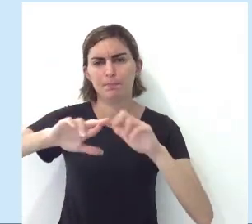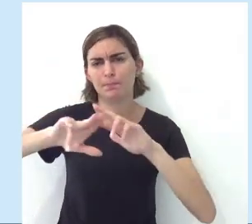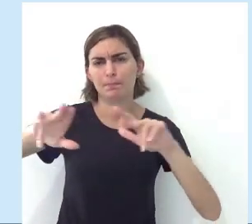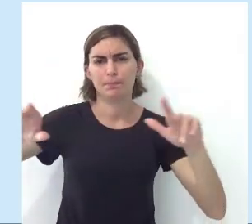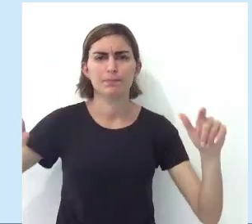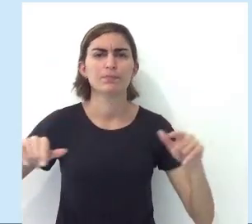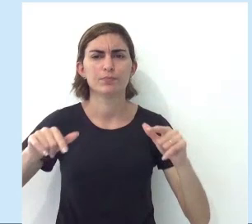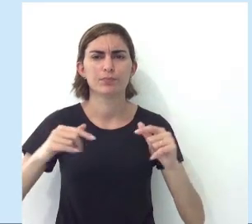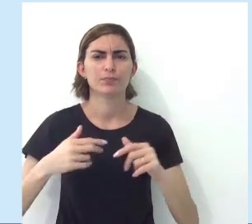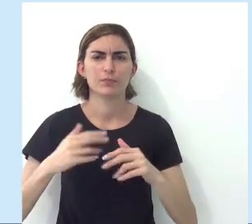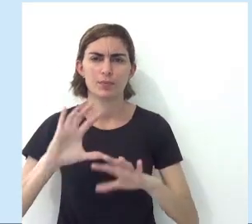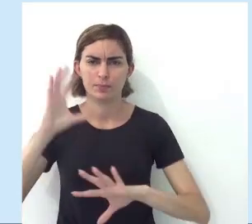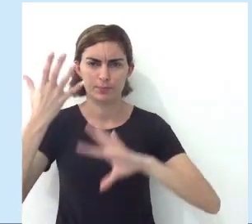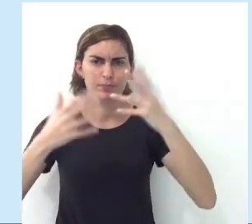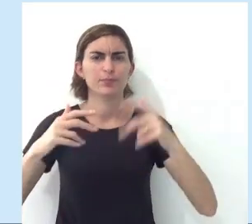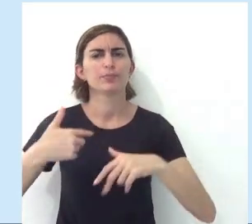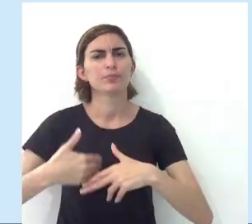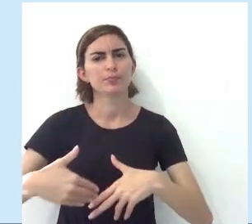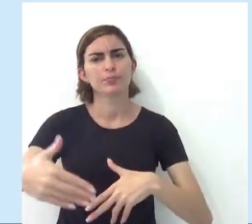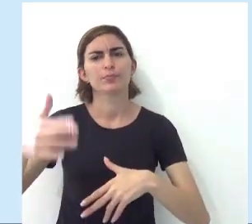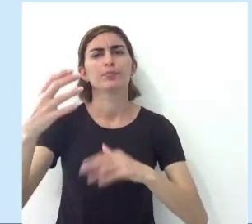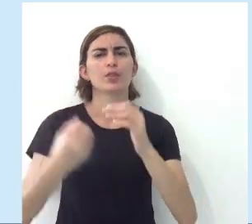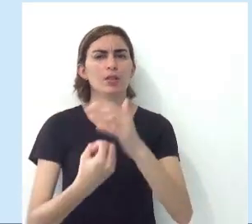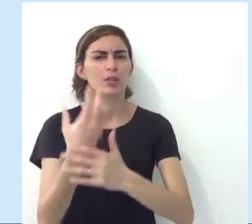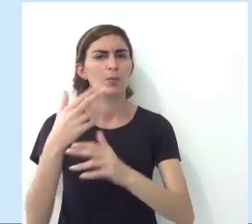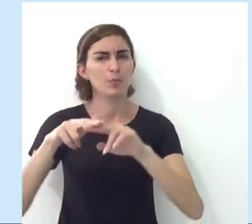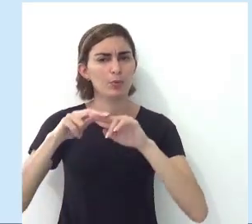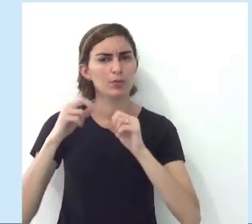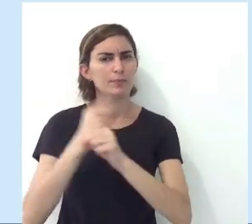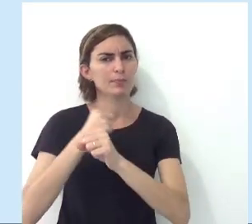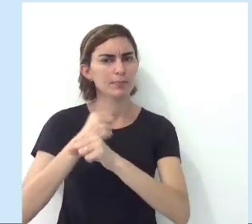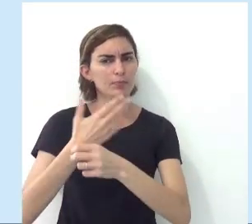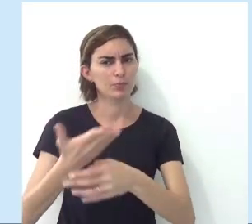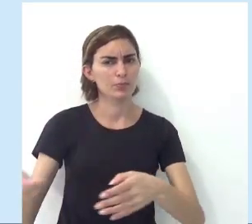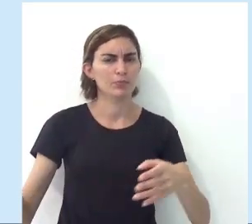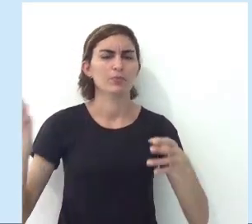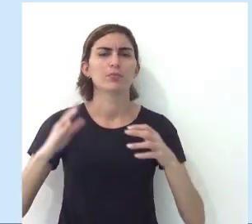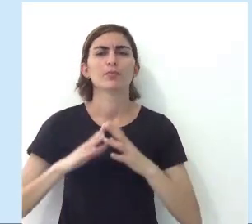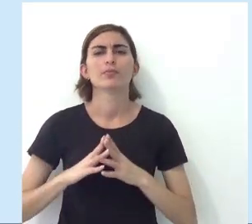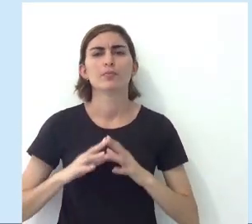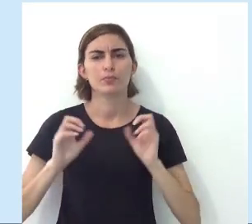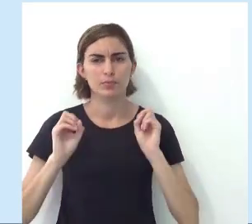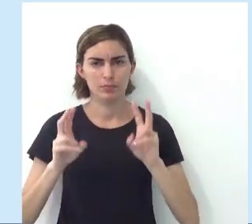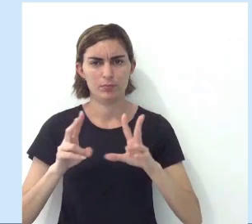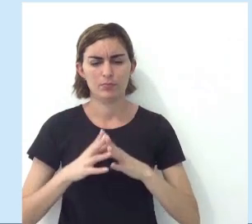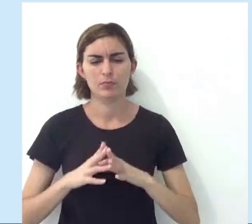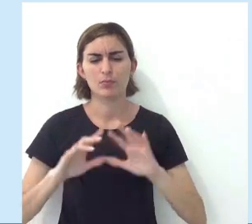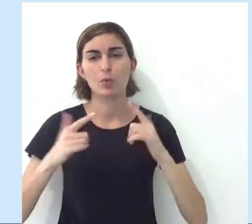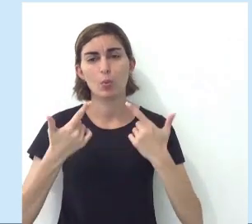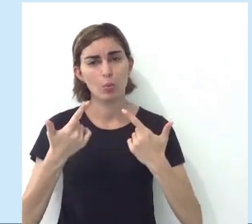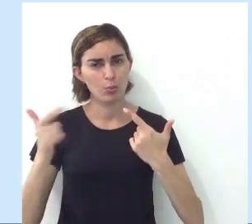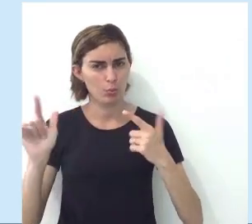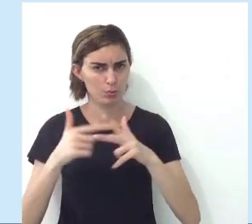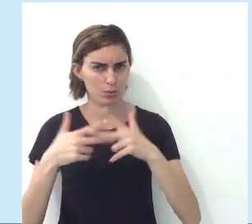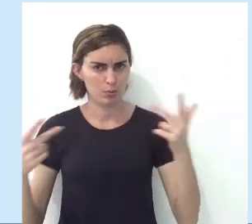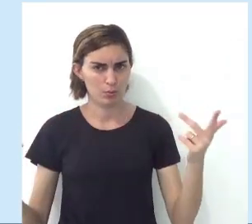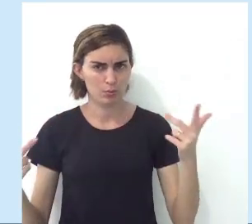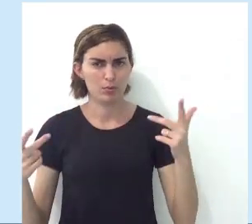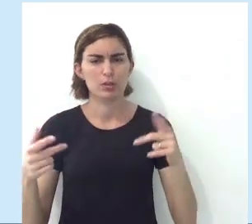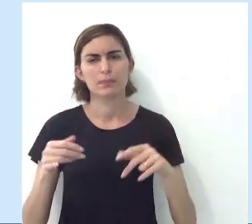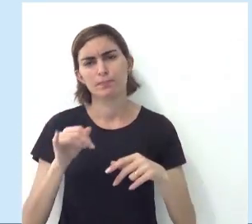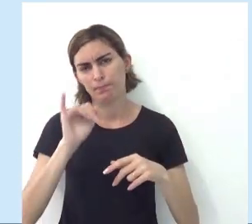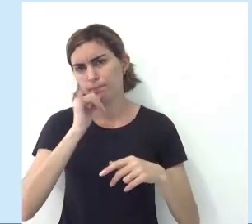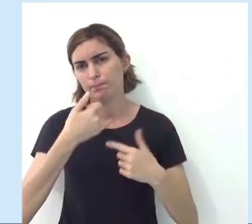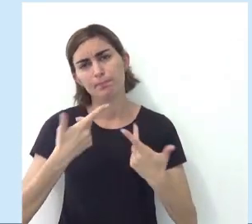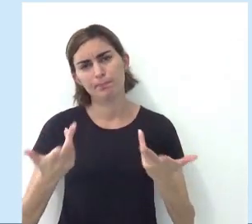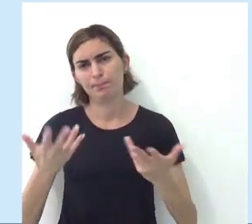de serviços vão ser gerados por conta dessas construções aí de resorts, ok, gente? uma outra coisa,